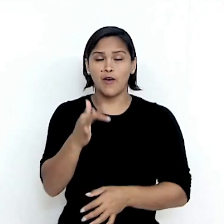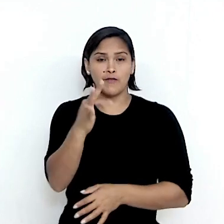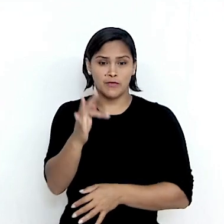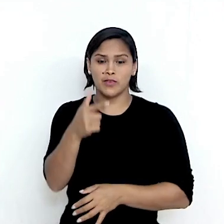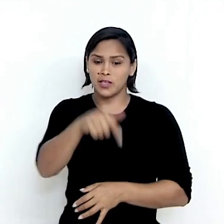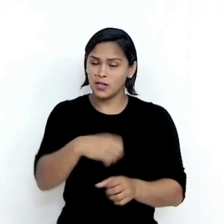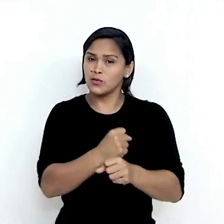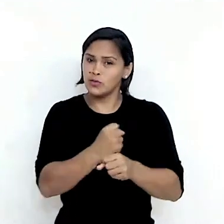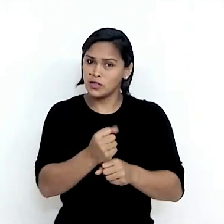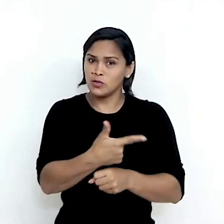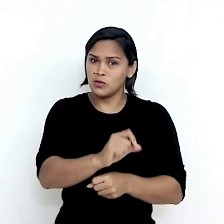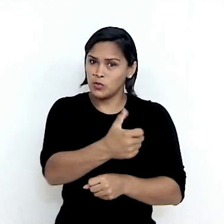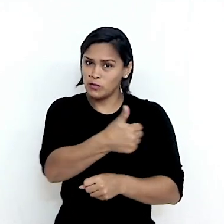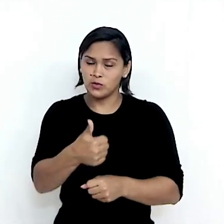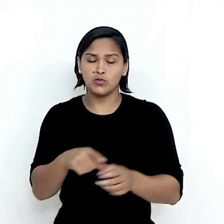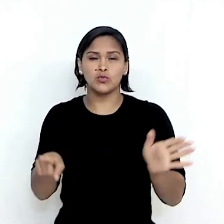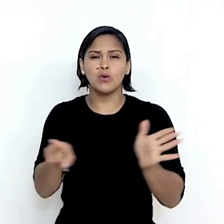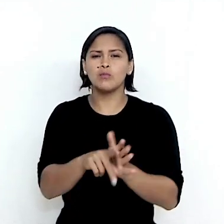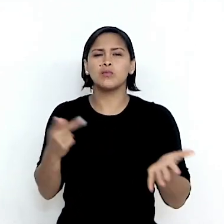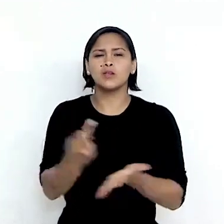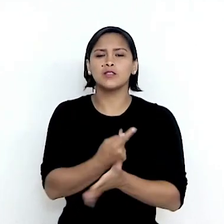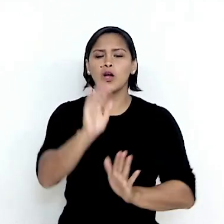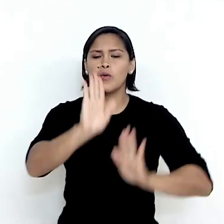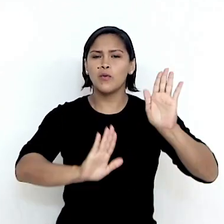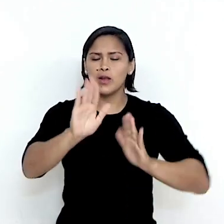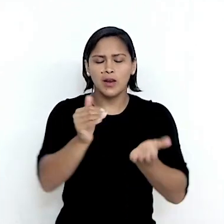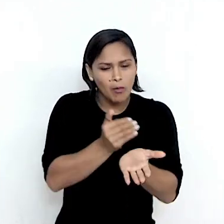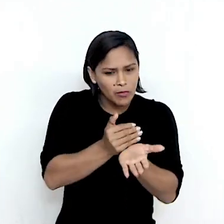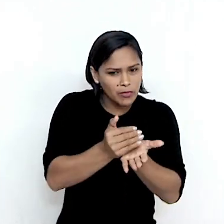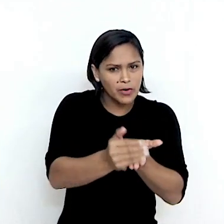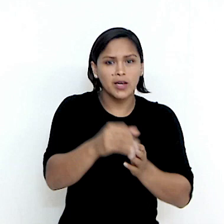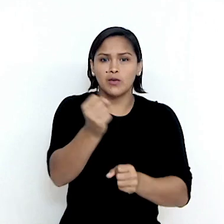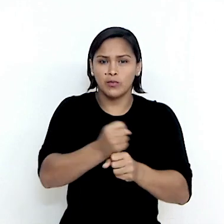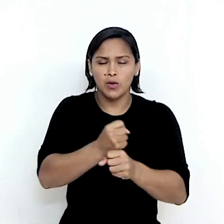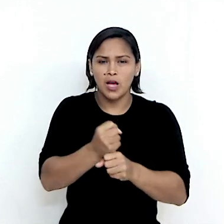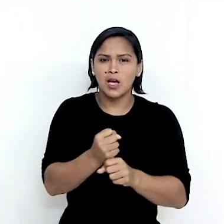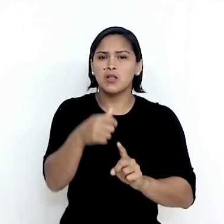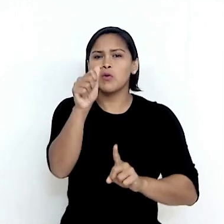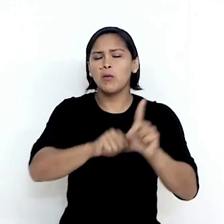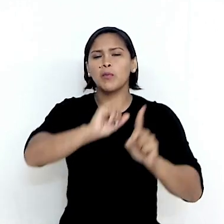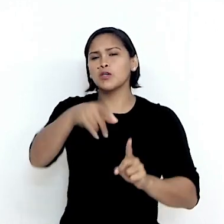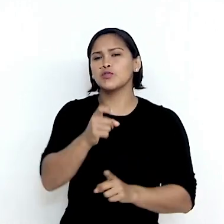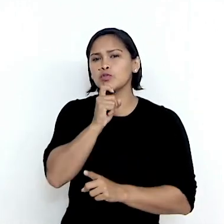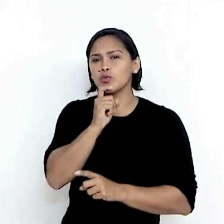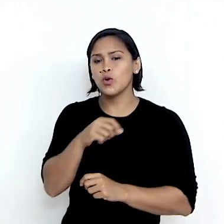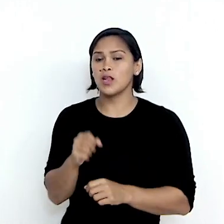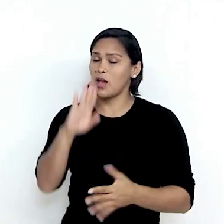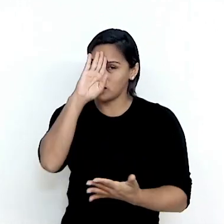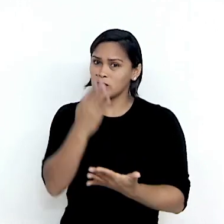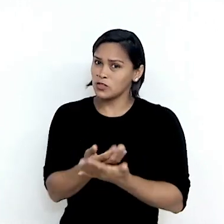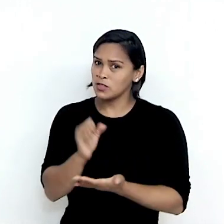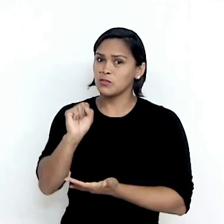Brasil pretende realizar o seu leilão em meados deste ano, provavelmente no mês de julho. Nossa expectativa é bem